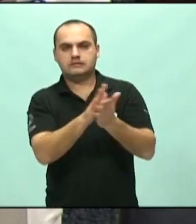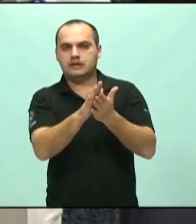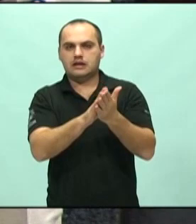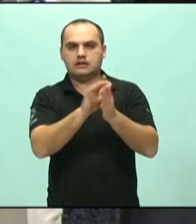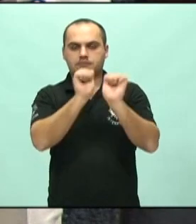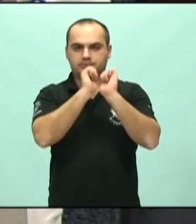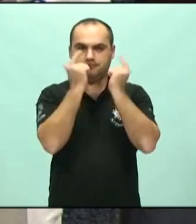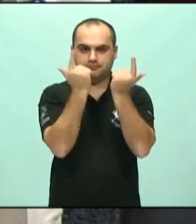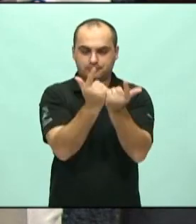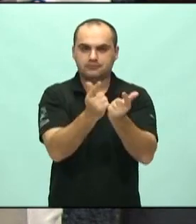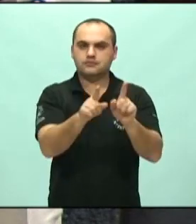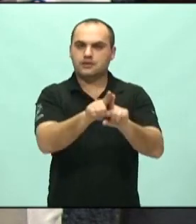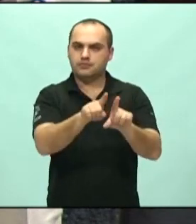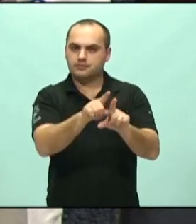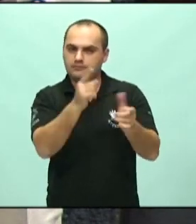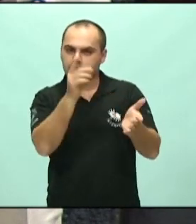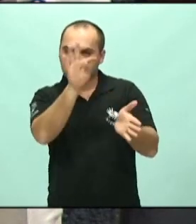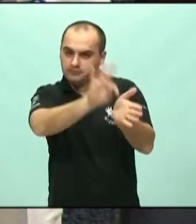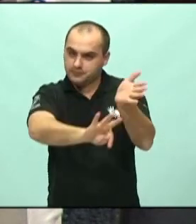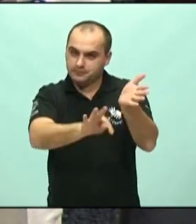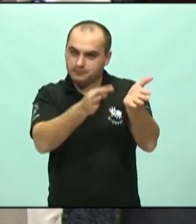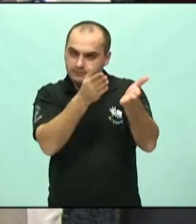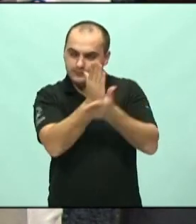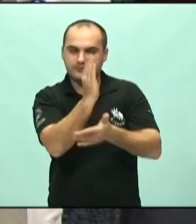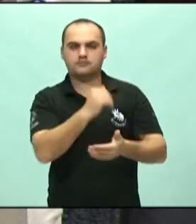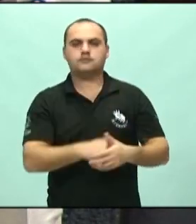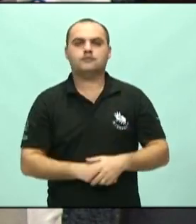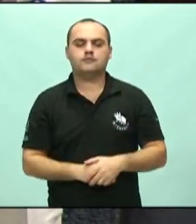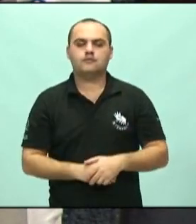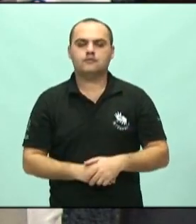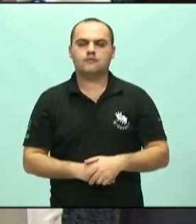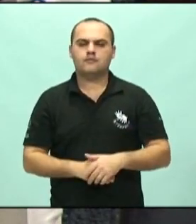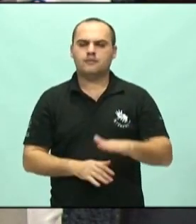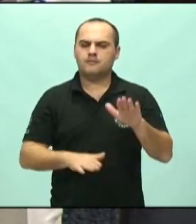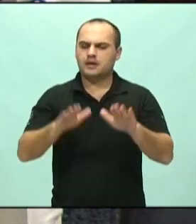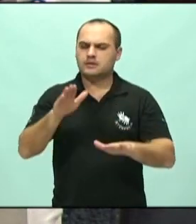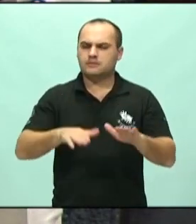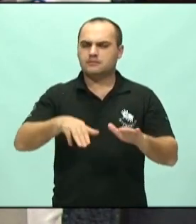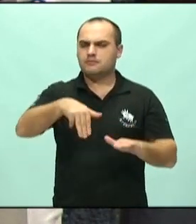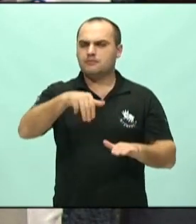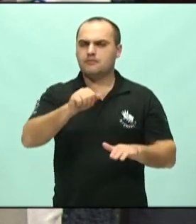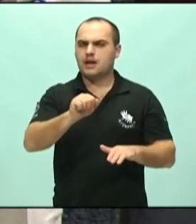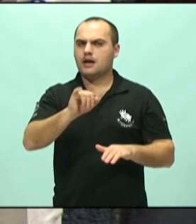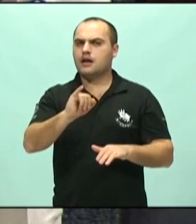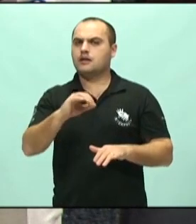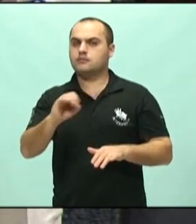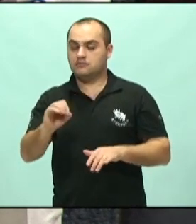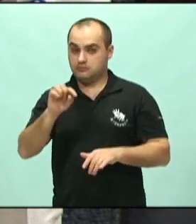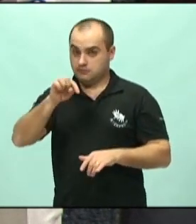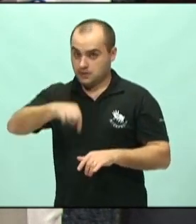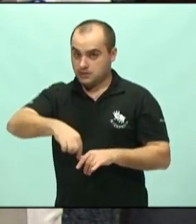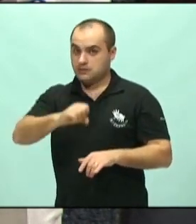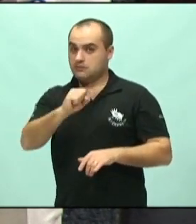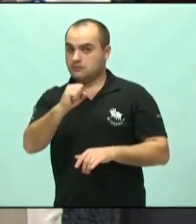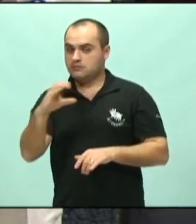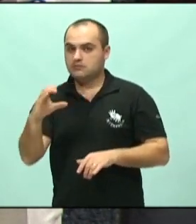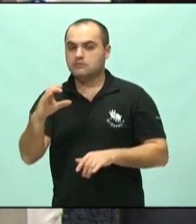incentivos fiscais. Nós, em meados de maio, nós, em Santa Catarina,